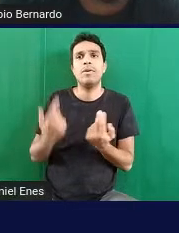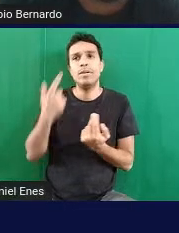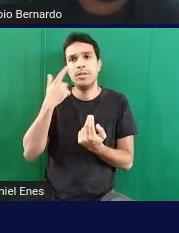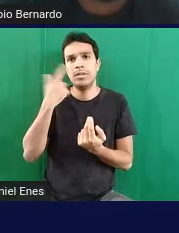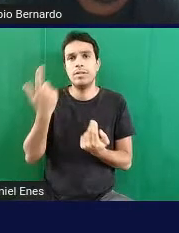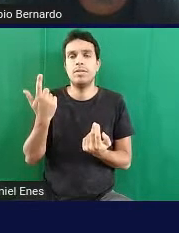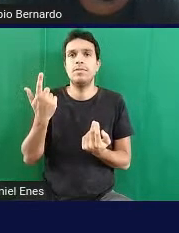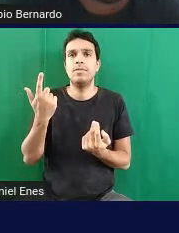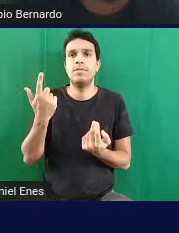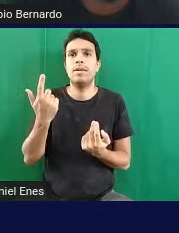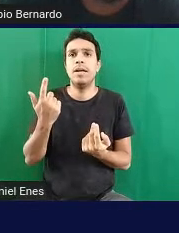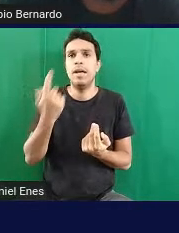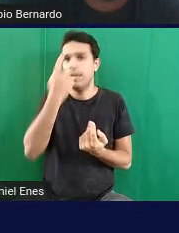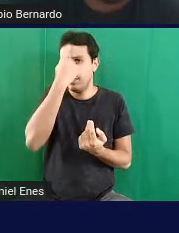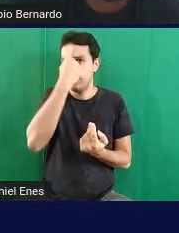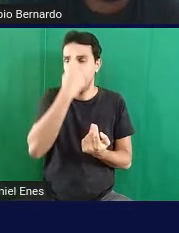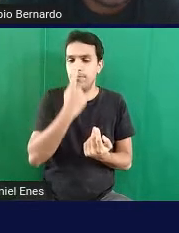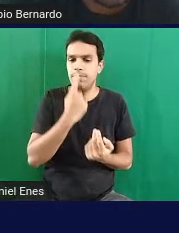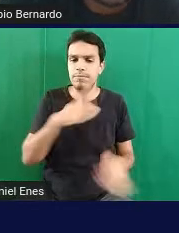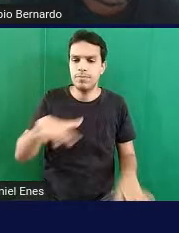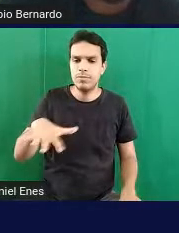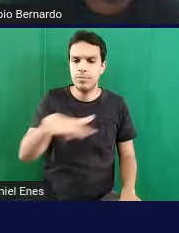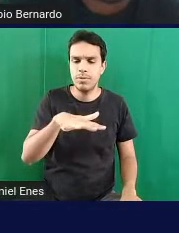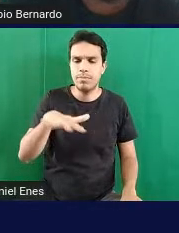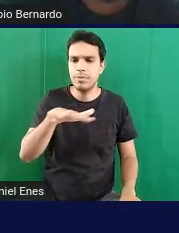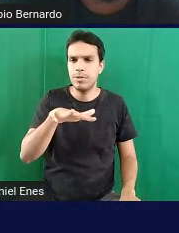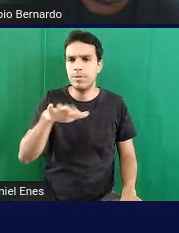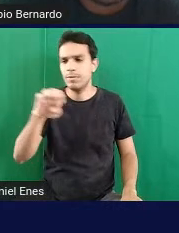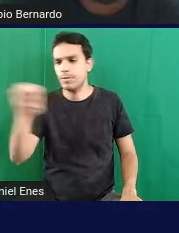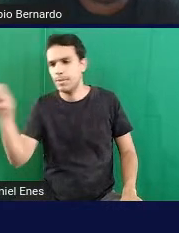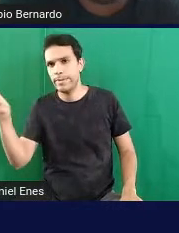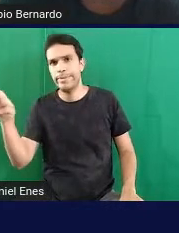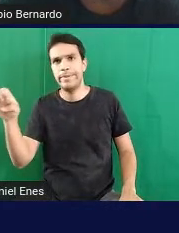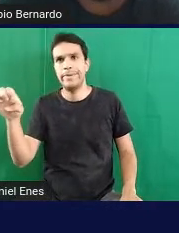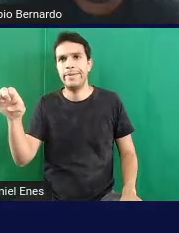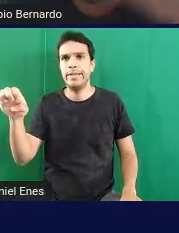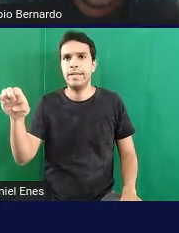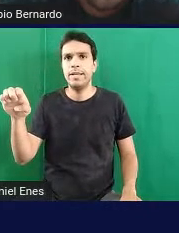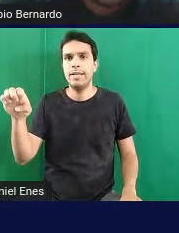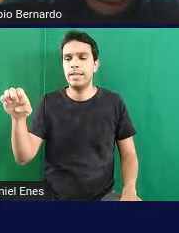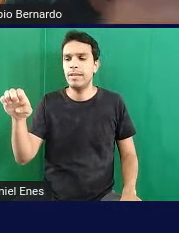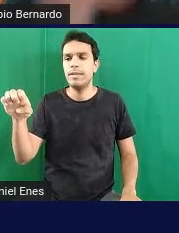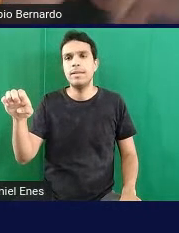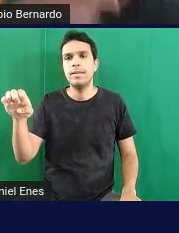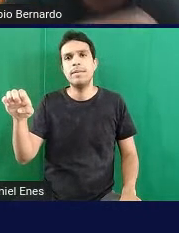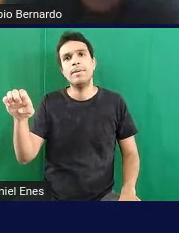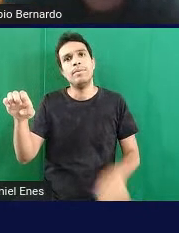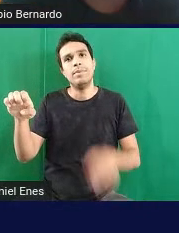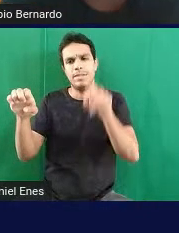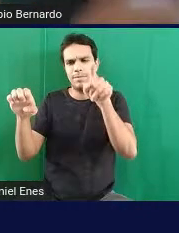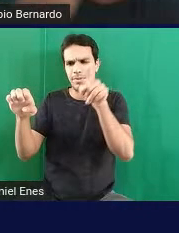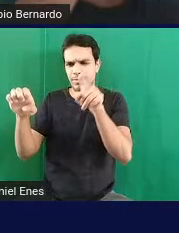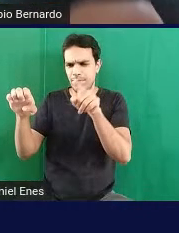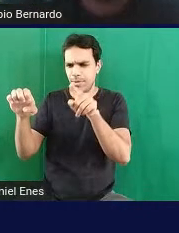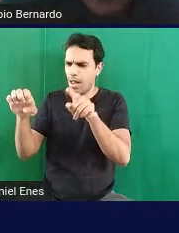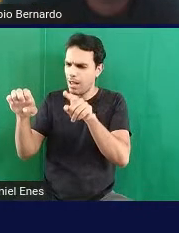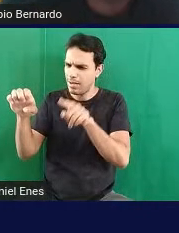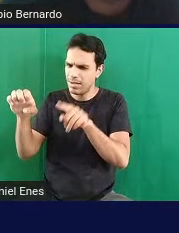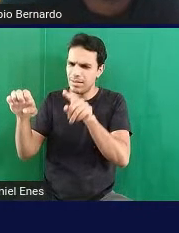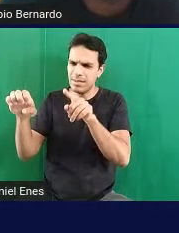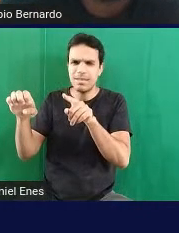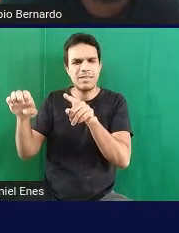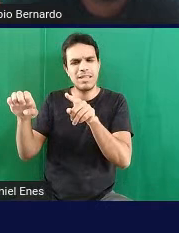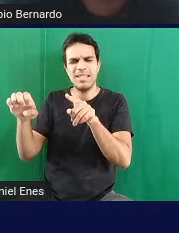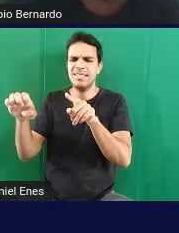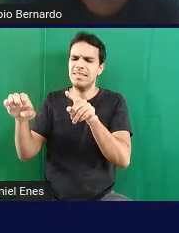planas aqui no lado esquerdo o lado não é contínuo tem no braille ele vai perceber que tem ali umas falhas